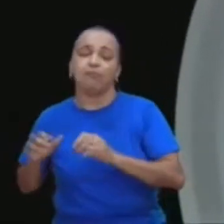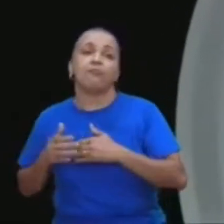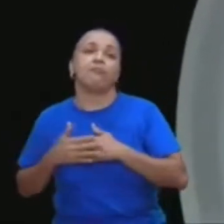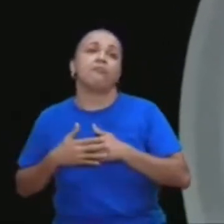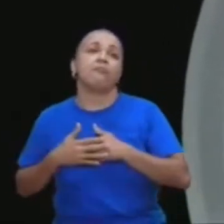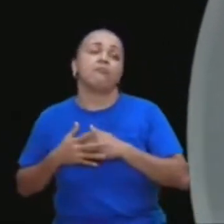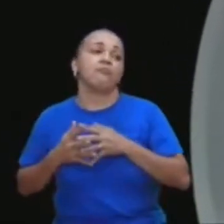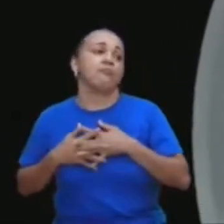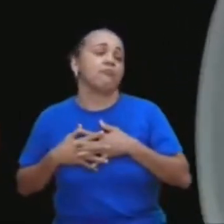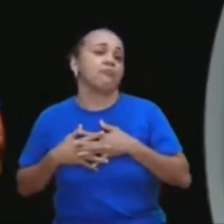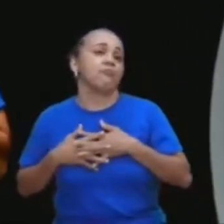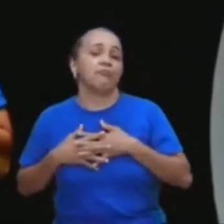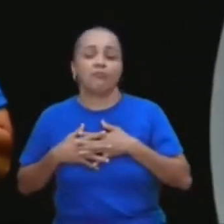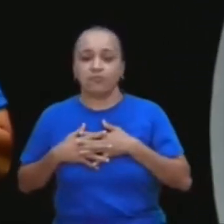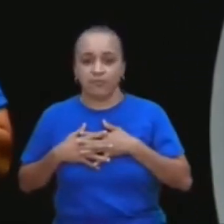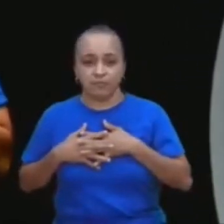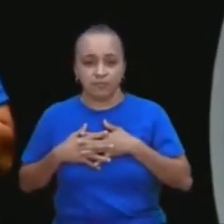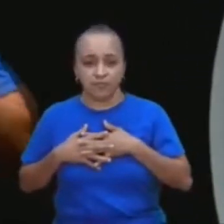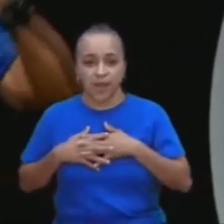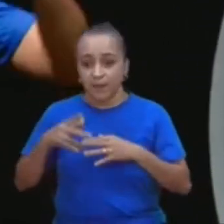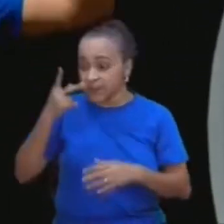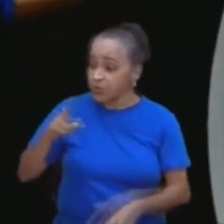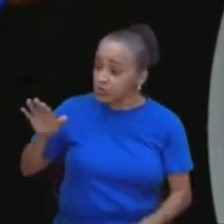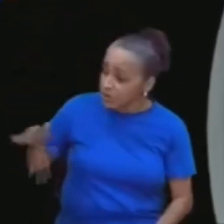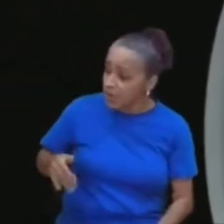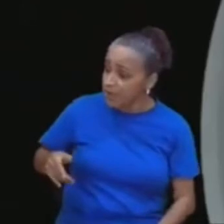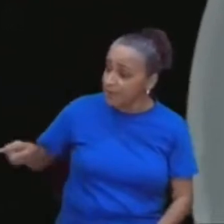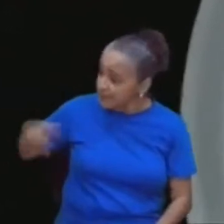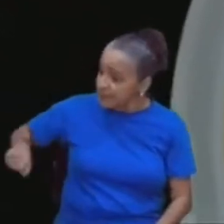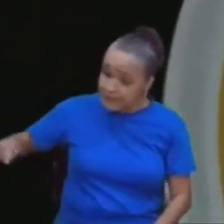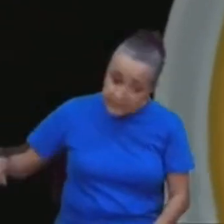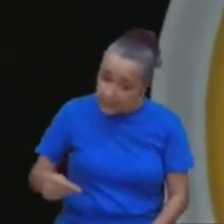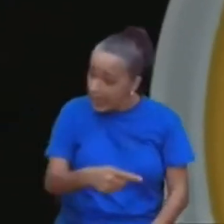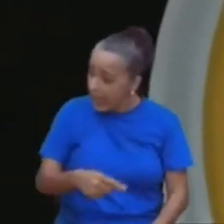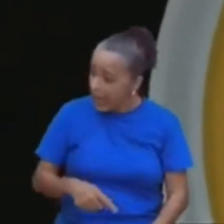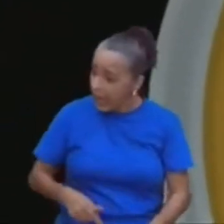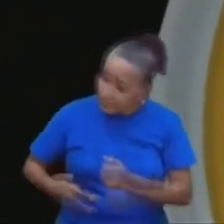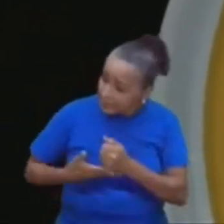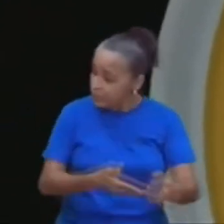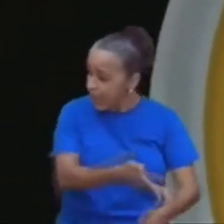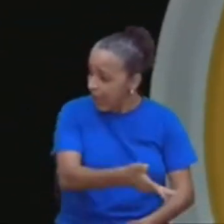e quando eles são ditos, são chamados, vocês tem que ir lá, lá fora,